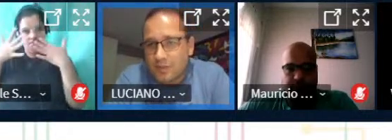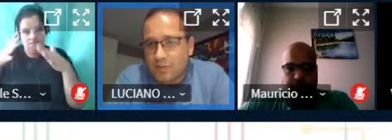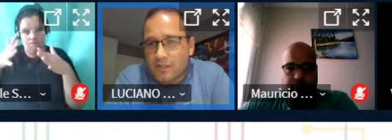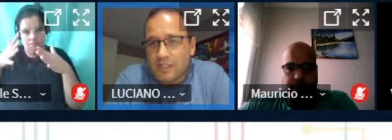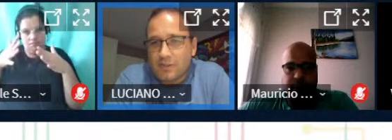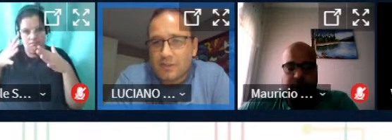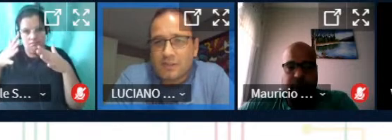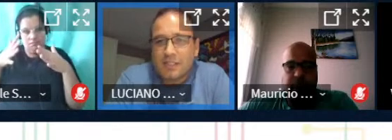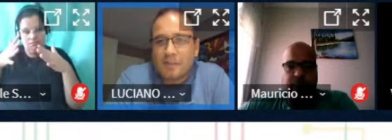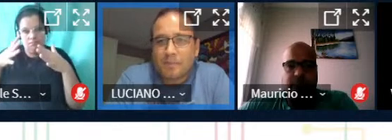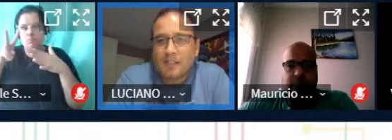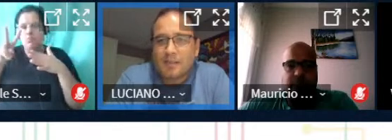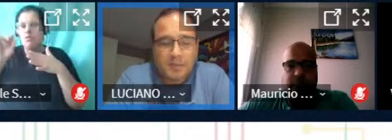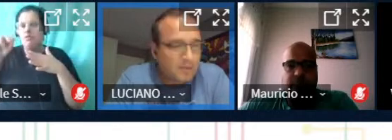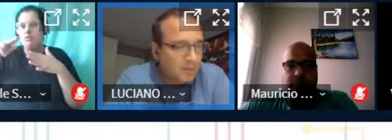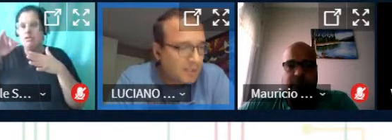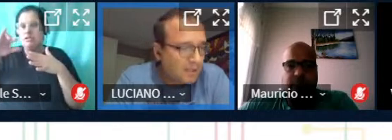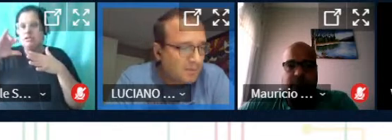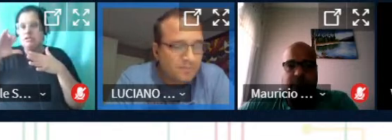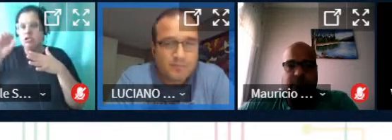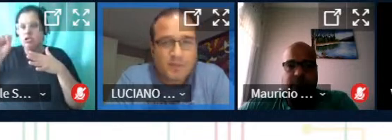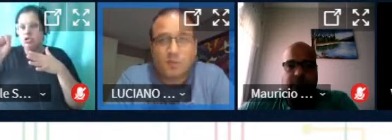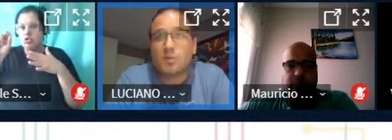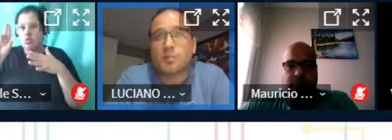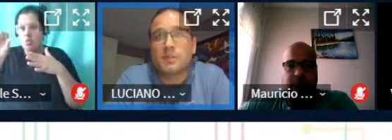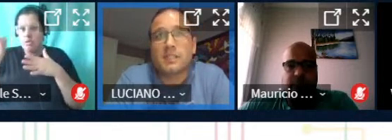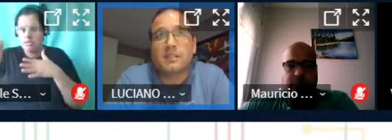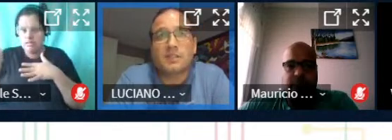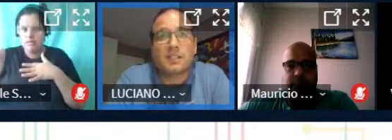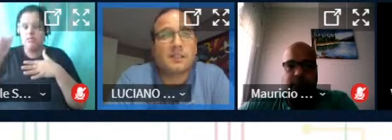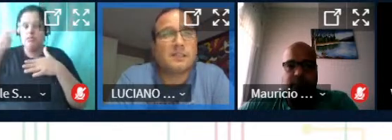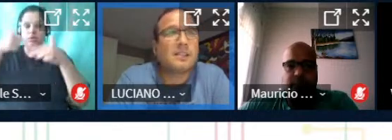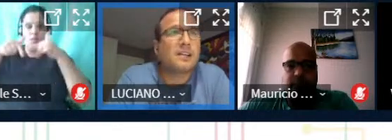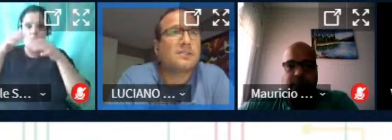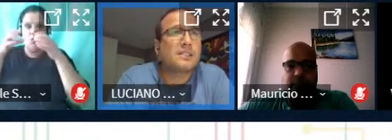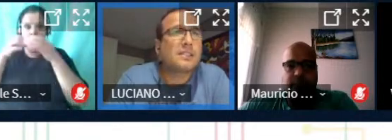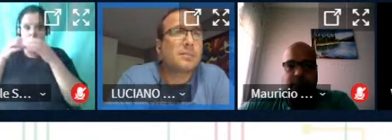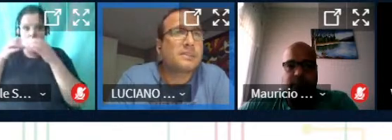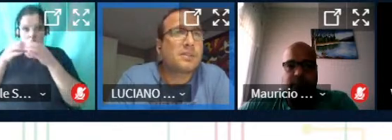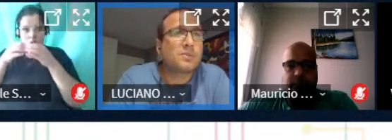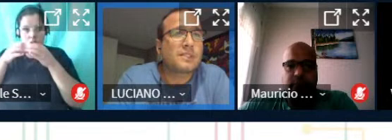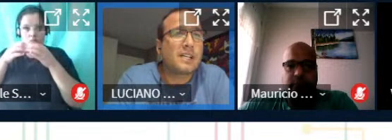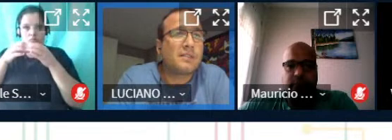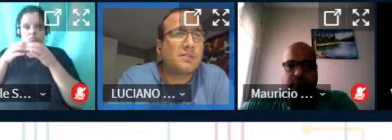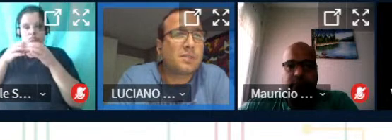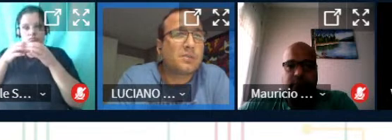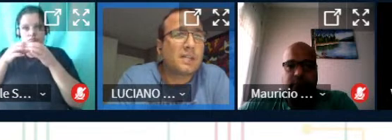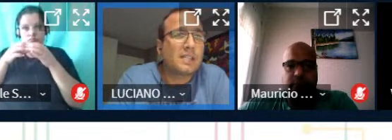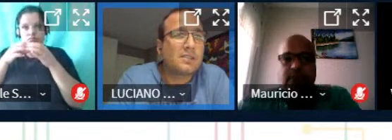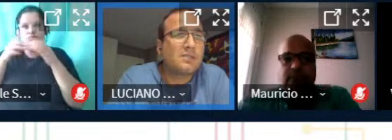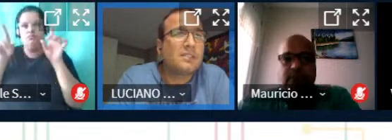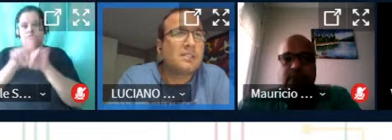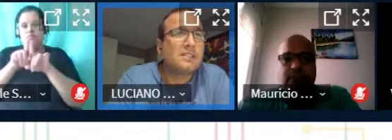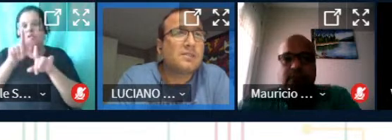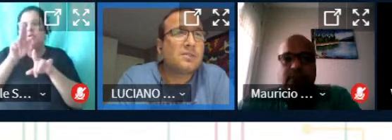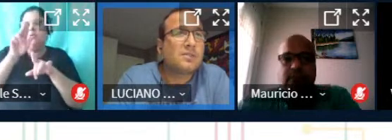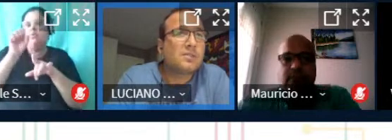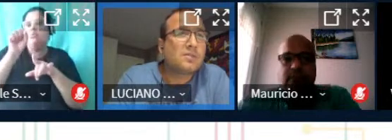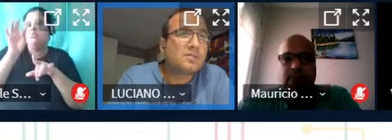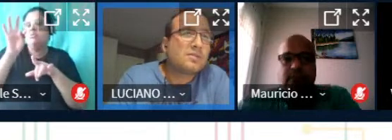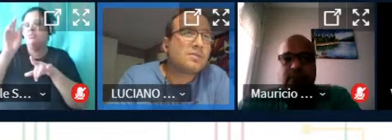Vinícius pelo trabalho o grupo acho que tem vários aqui que apresentaram o Gustavo o Eduardo